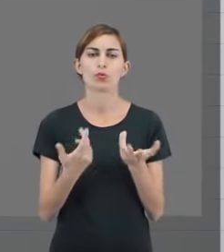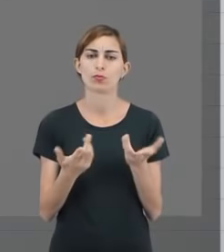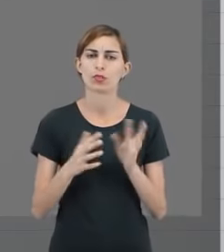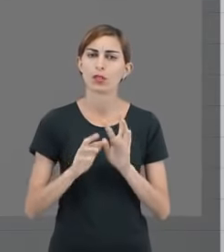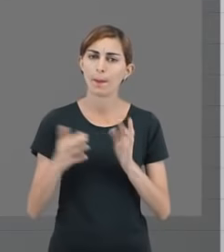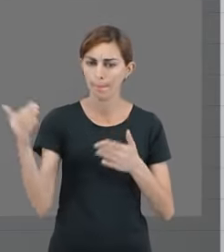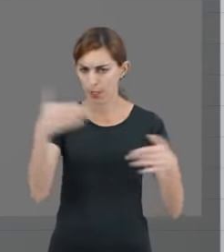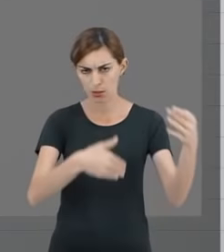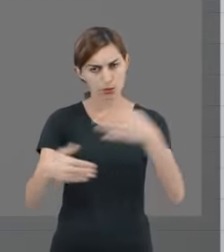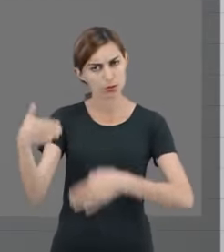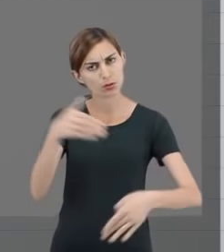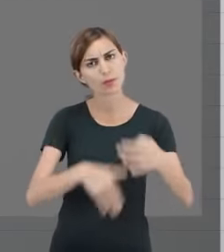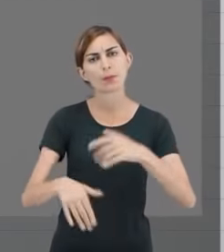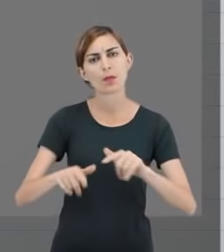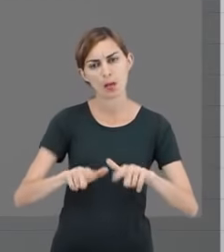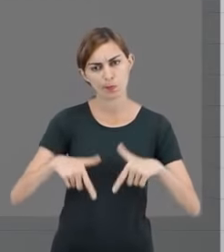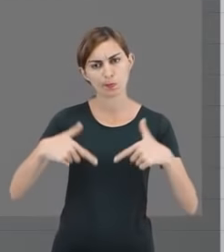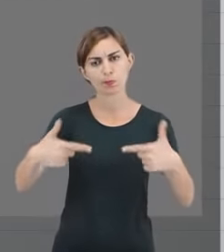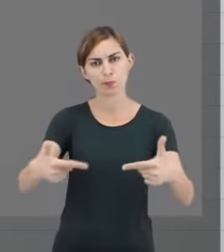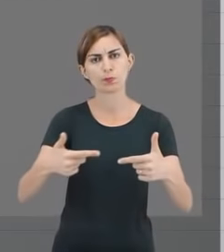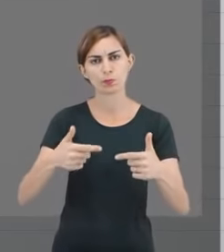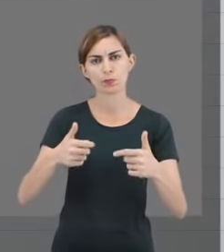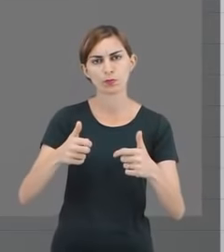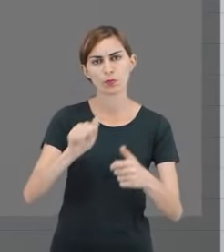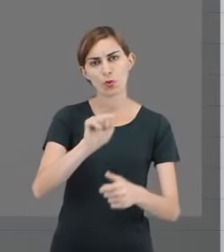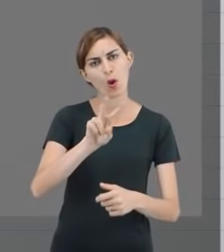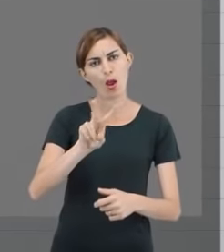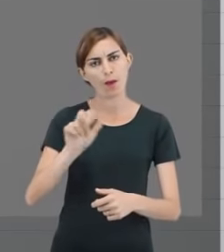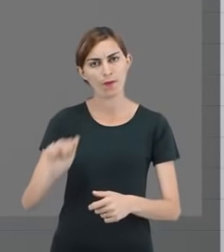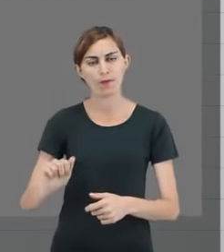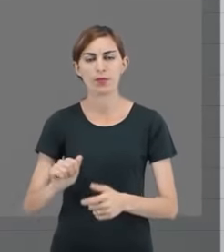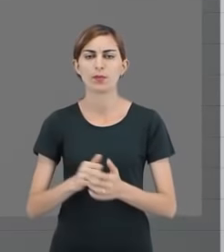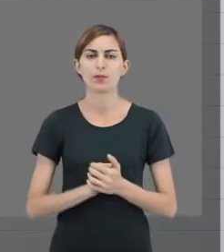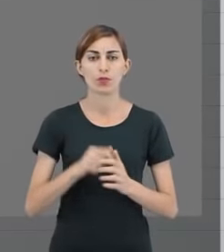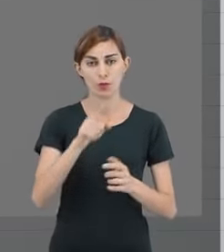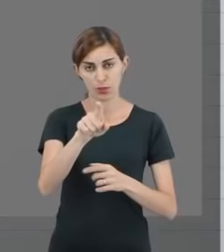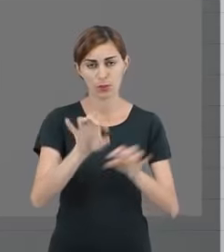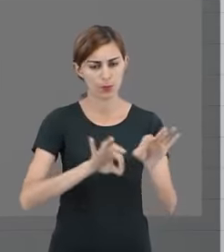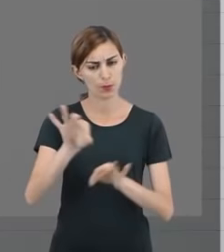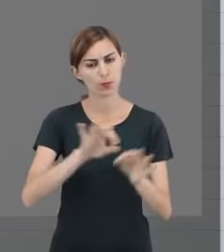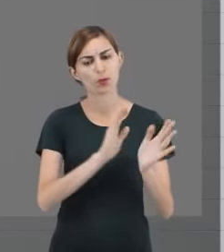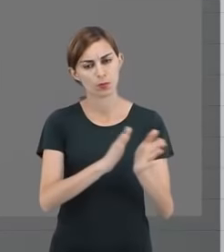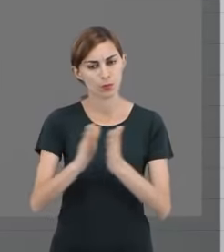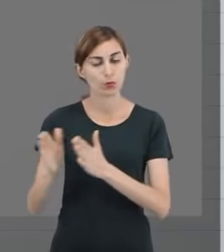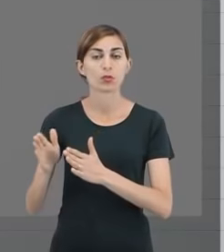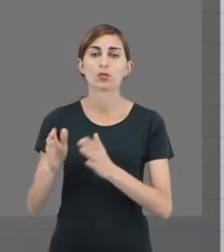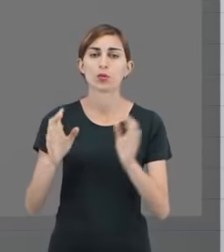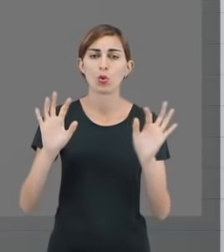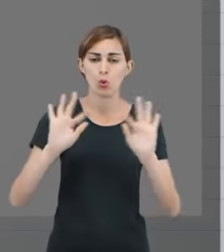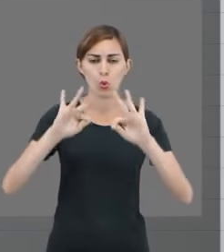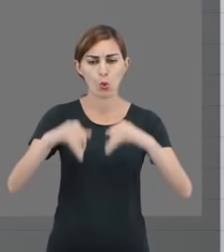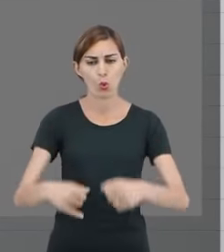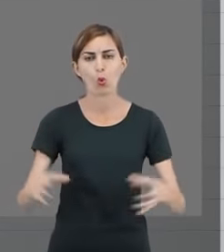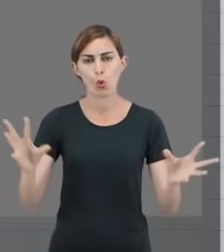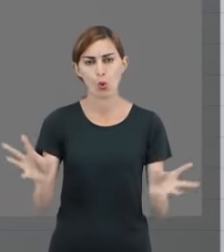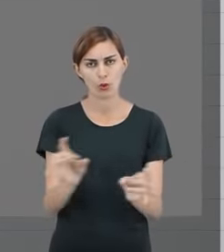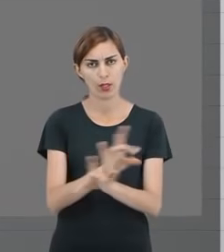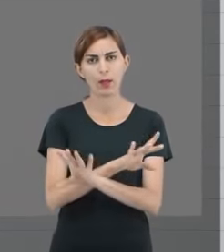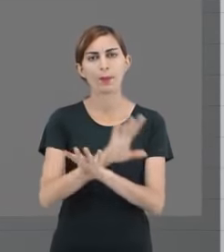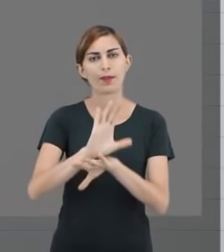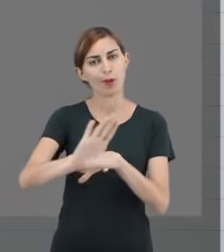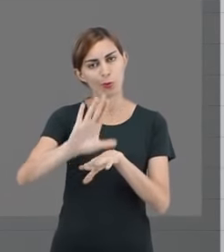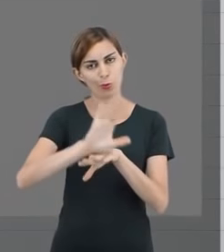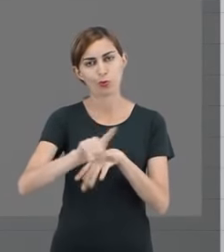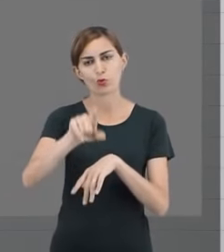Enfim, participar ativamente do ambiente virtual. Então, se prepare, se organize para poder concluir muito bem